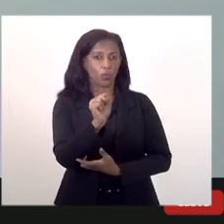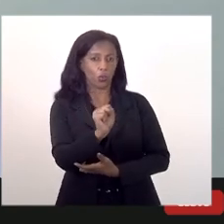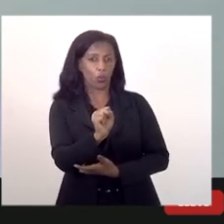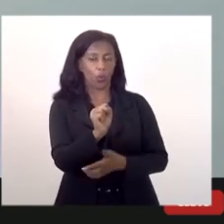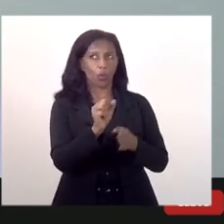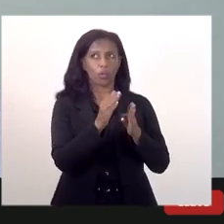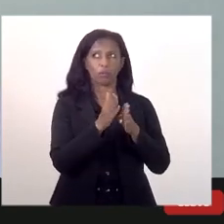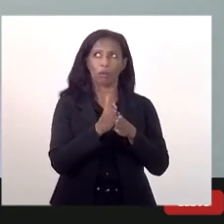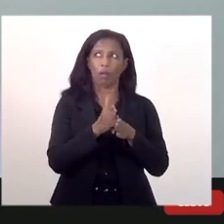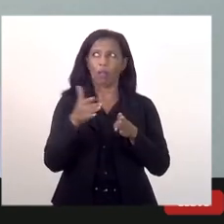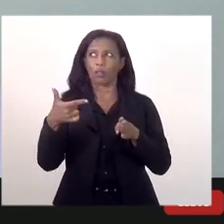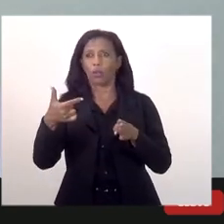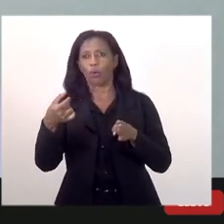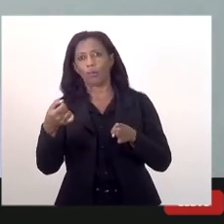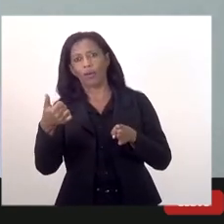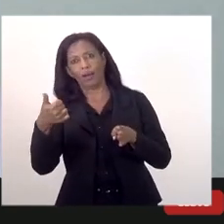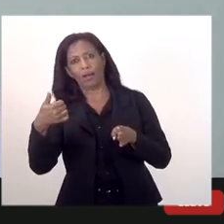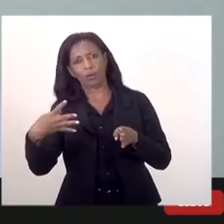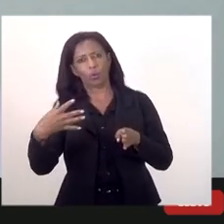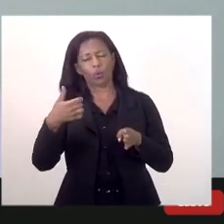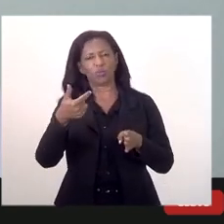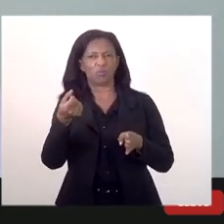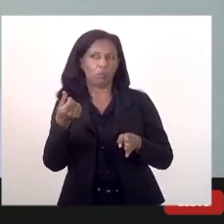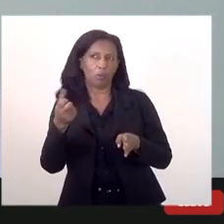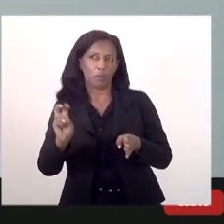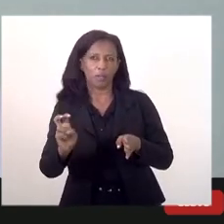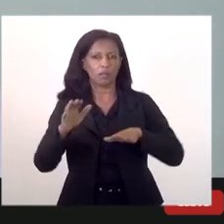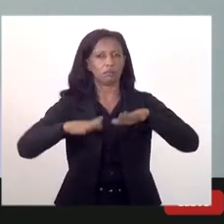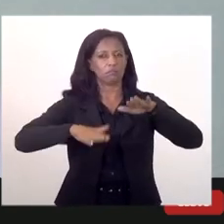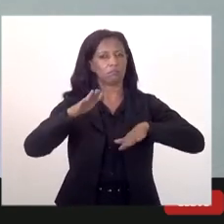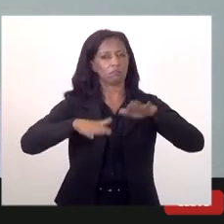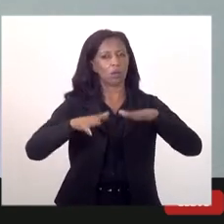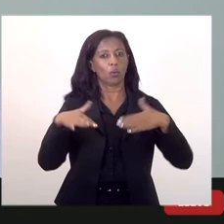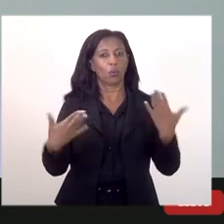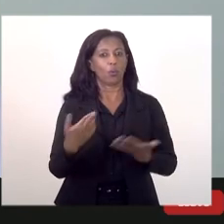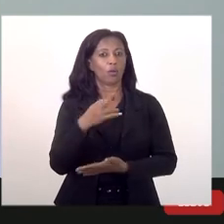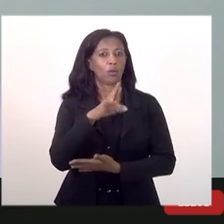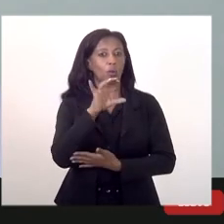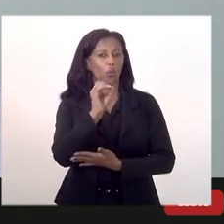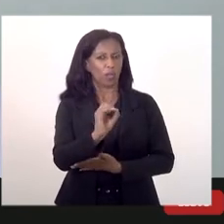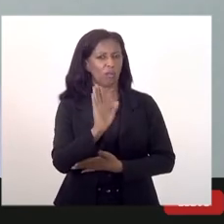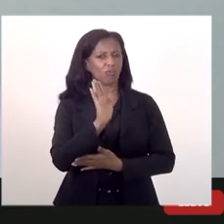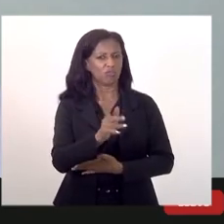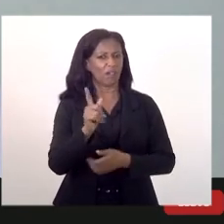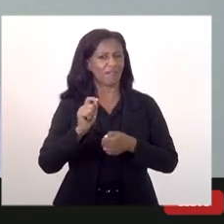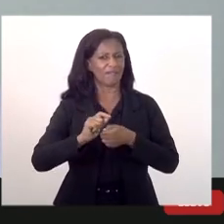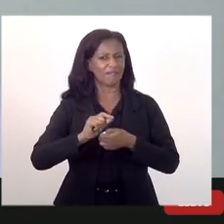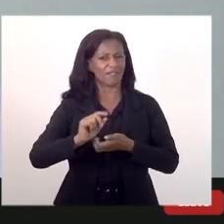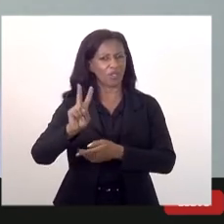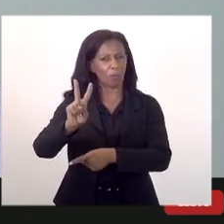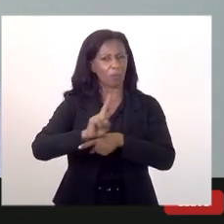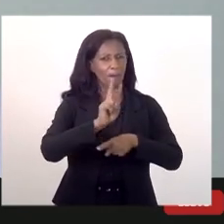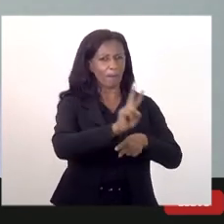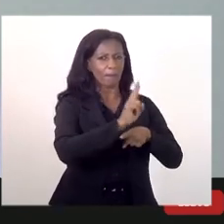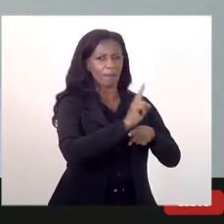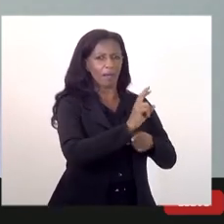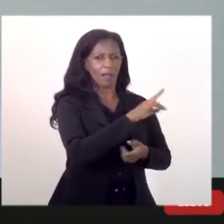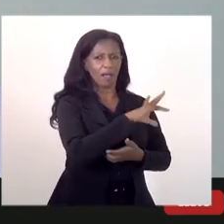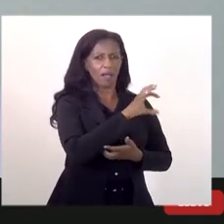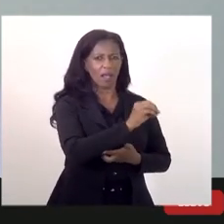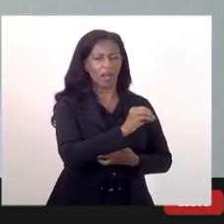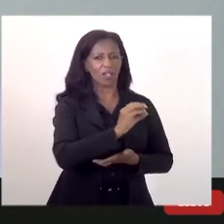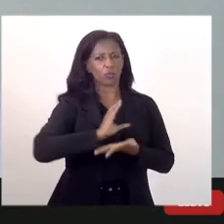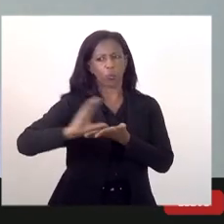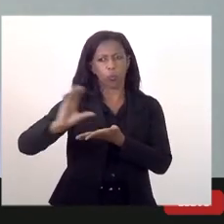2014 2015 mais ou menos quando o Rio fez muitas operações de crédito fez altos